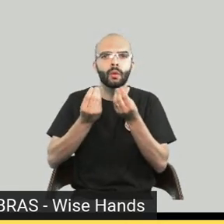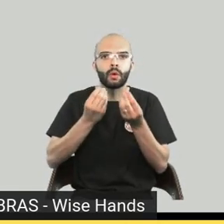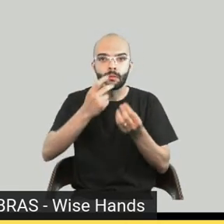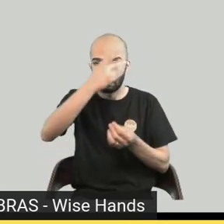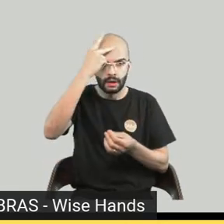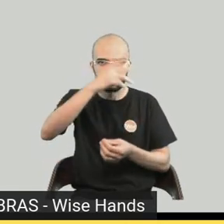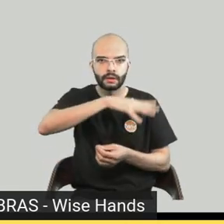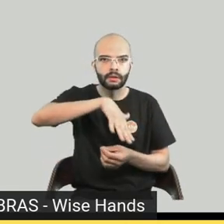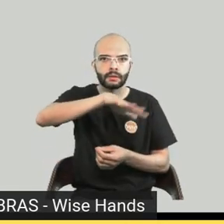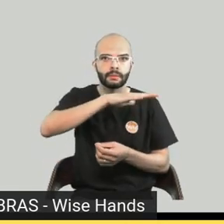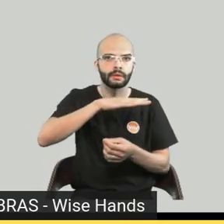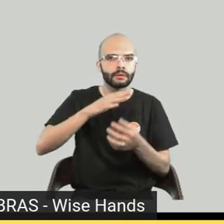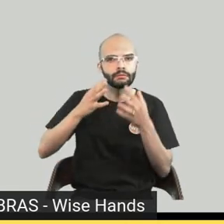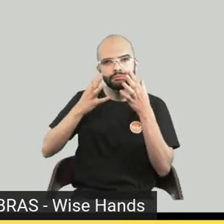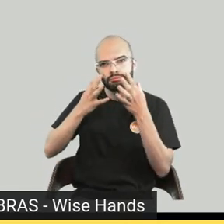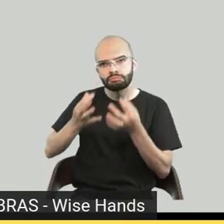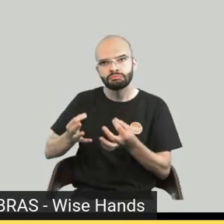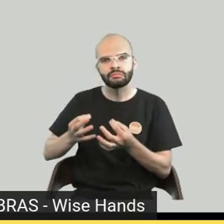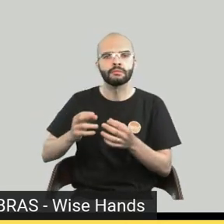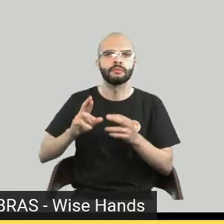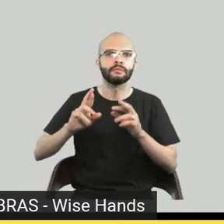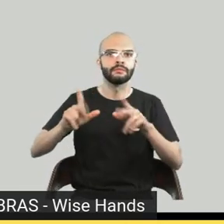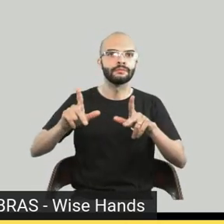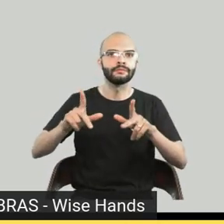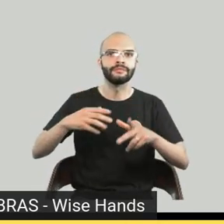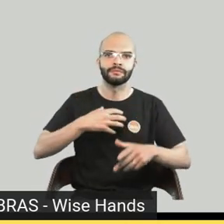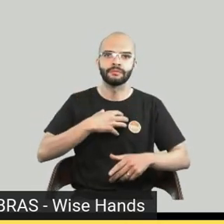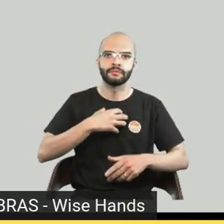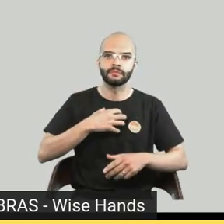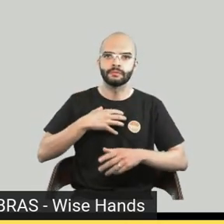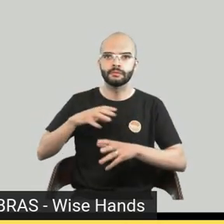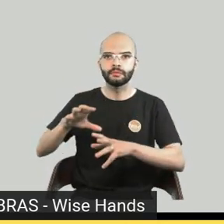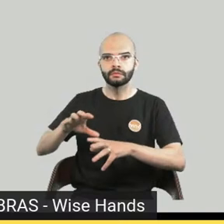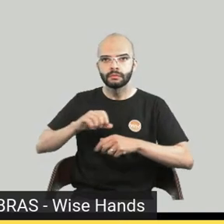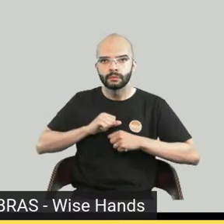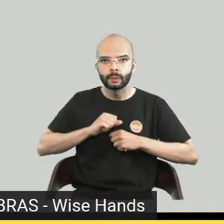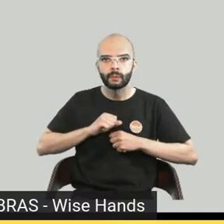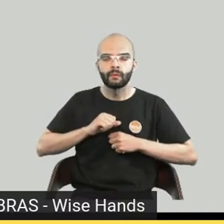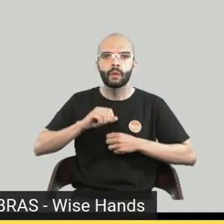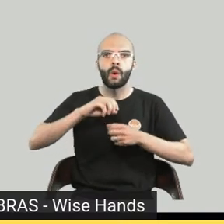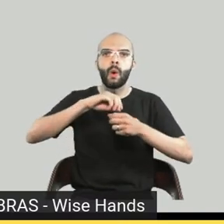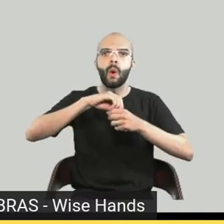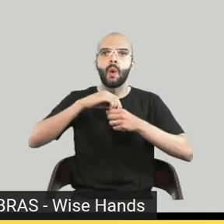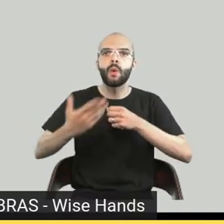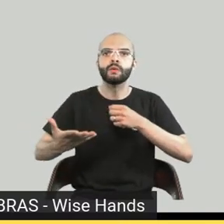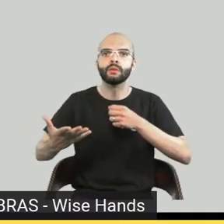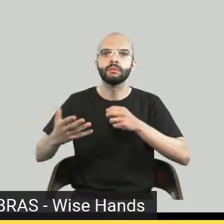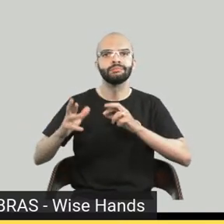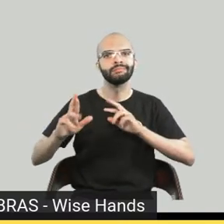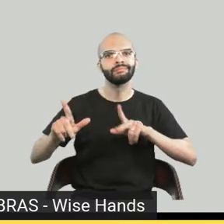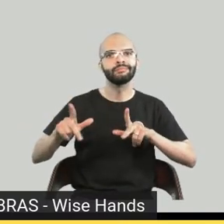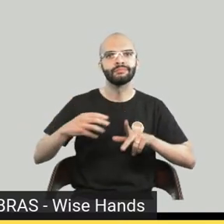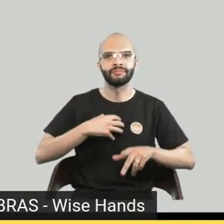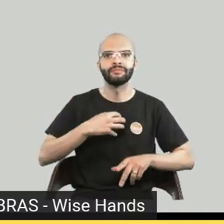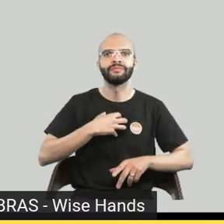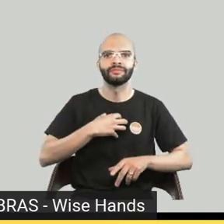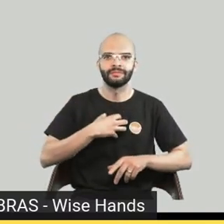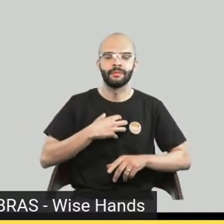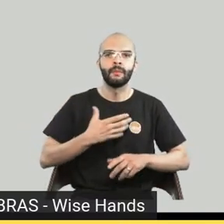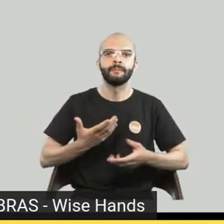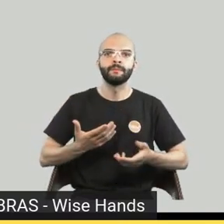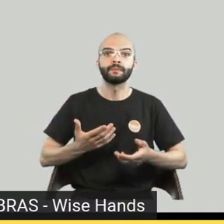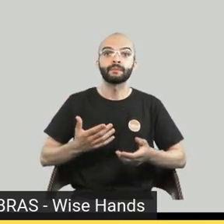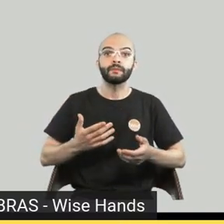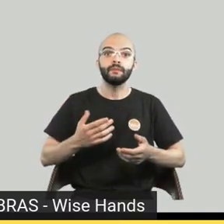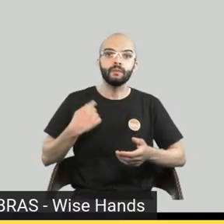no que diz respeito a poder acessar um conteúdo de uma forma totalmente diferente, a gente até comenta entre